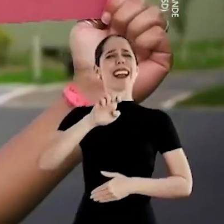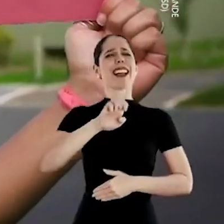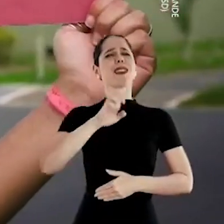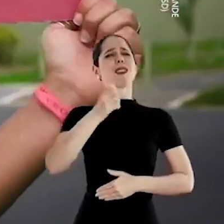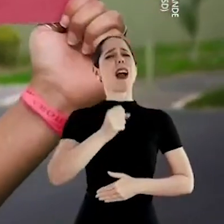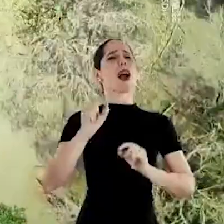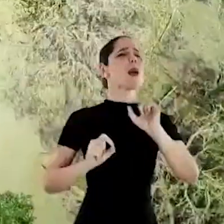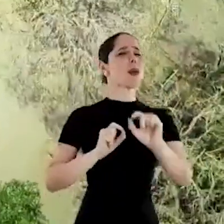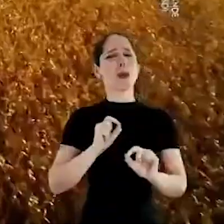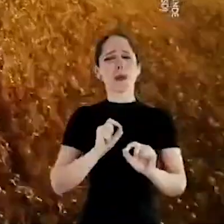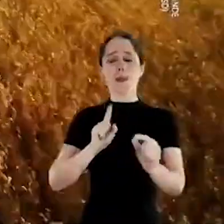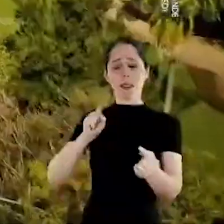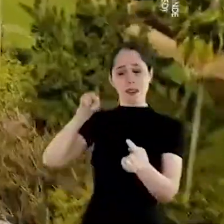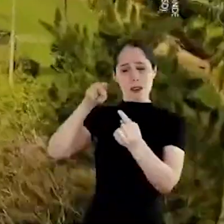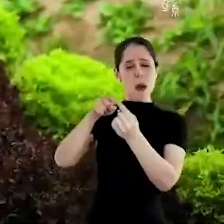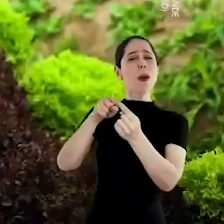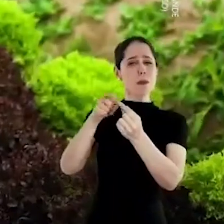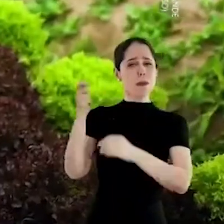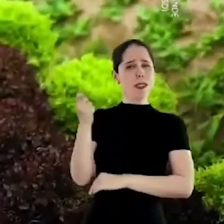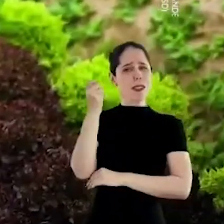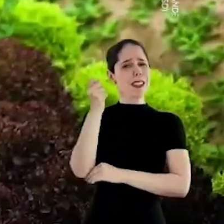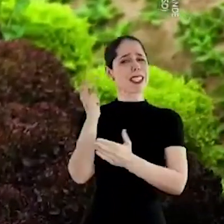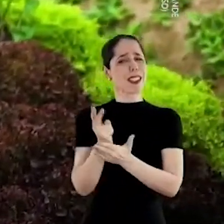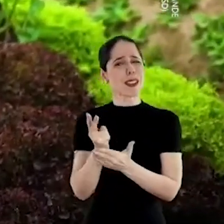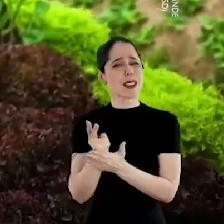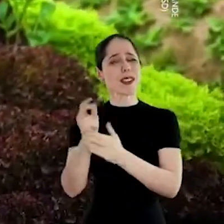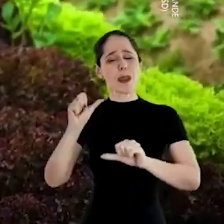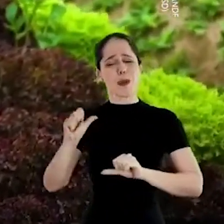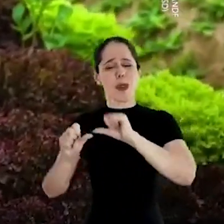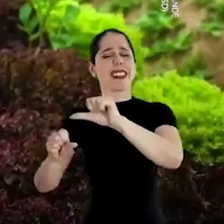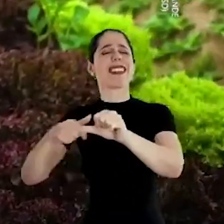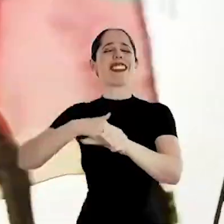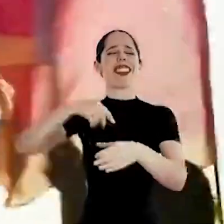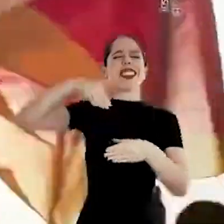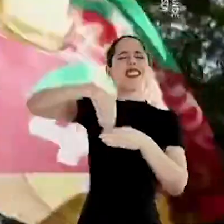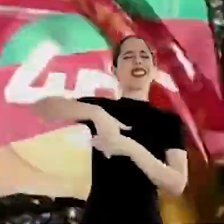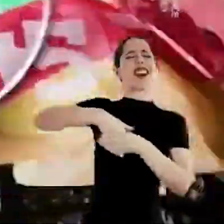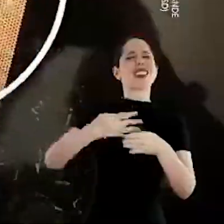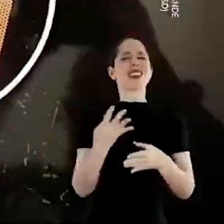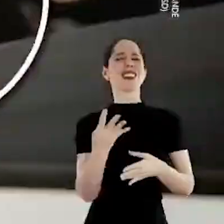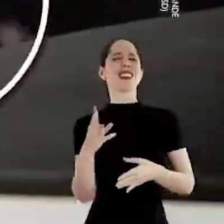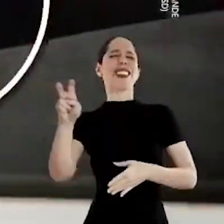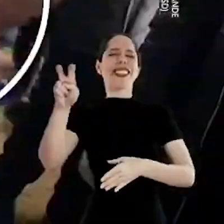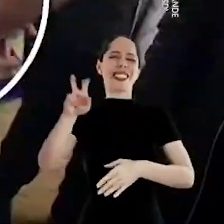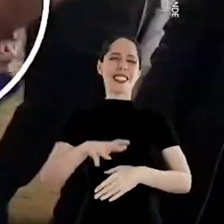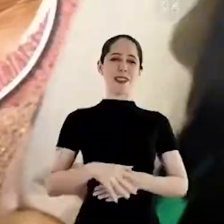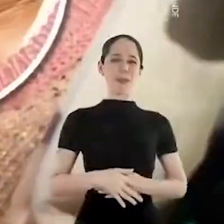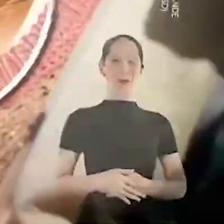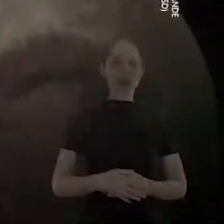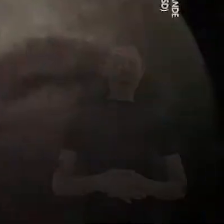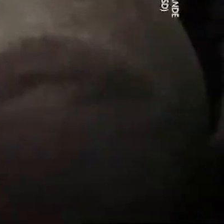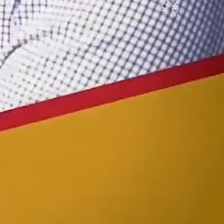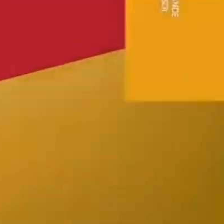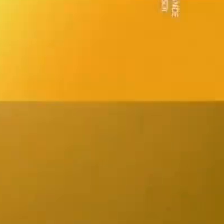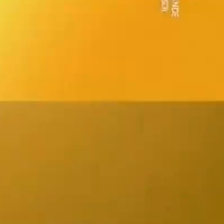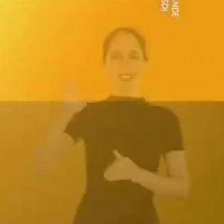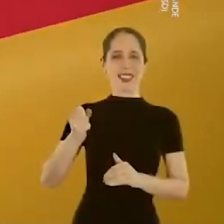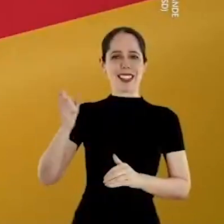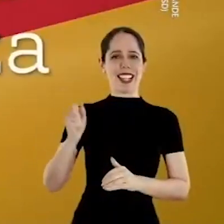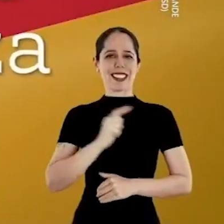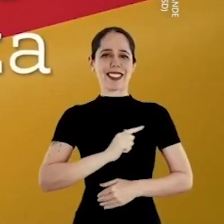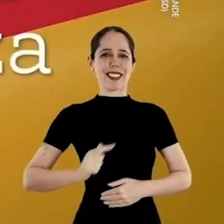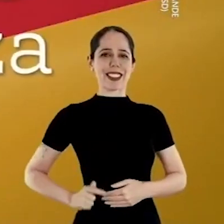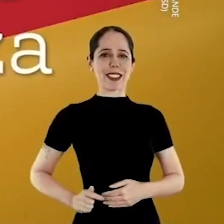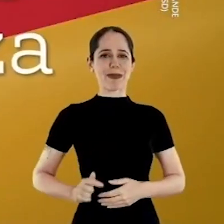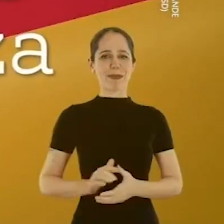mais alto, Eduardo Pro Rio Grande seguir mudando é de 45 que eu vou